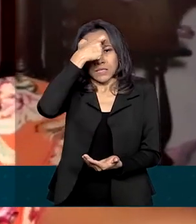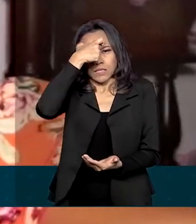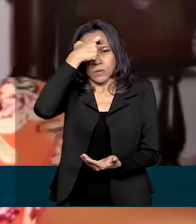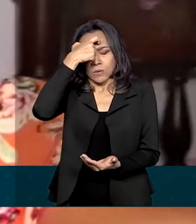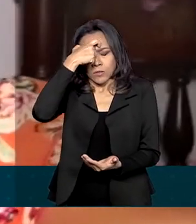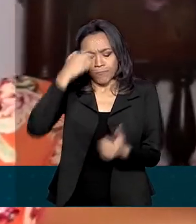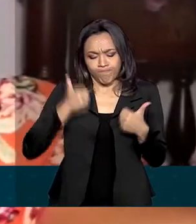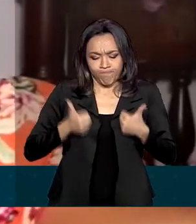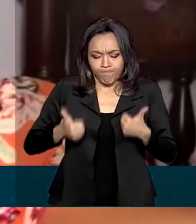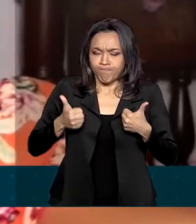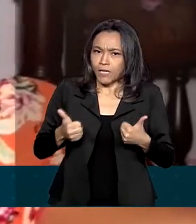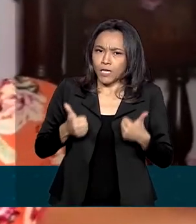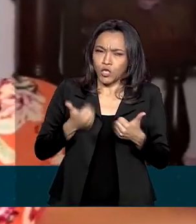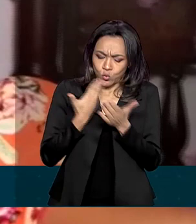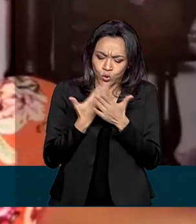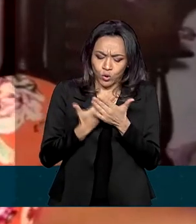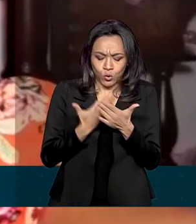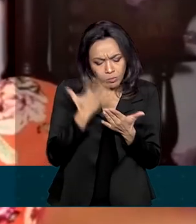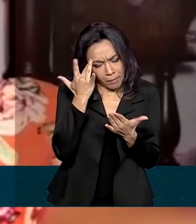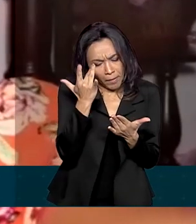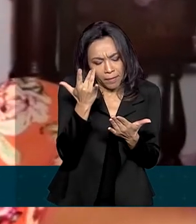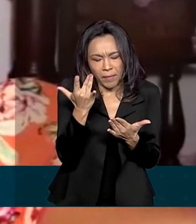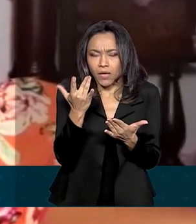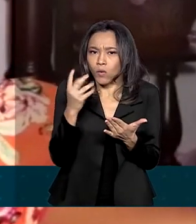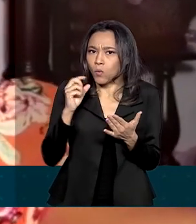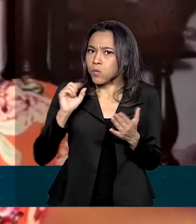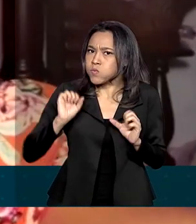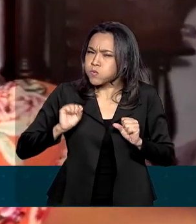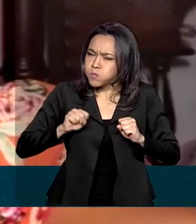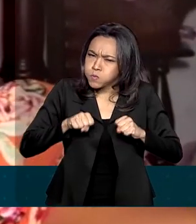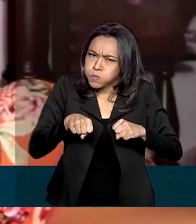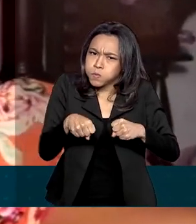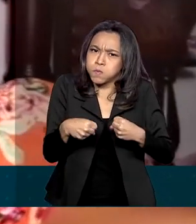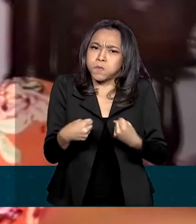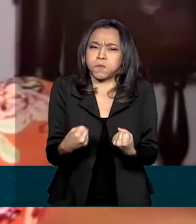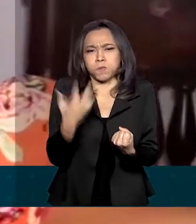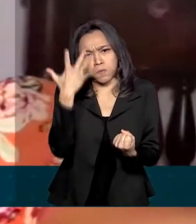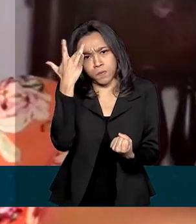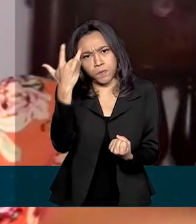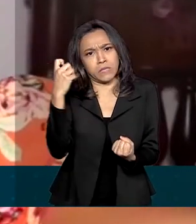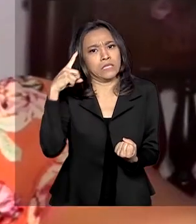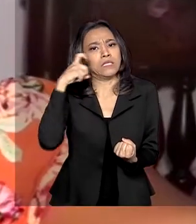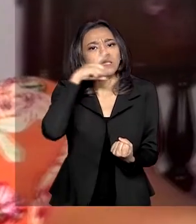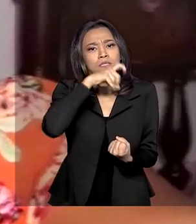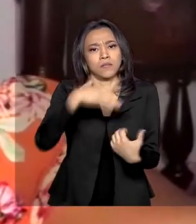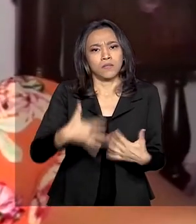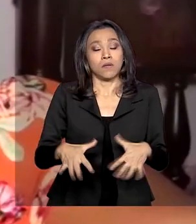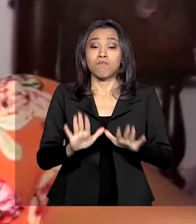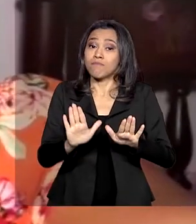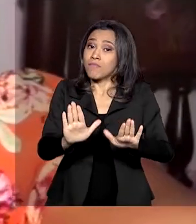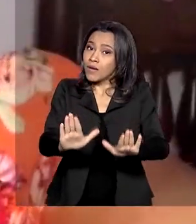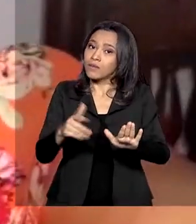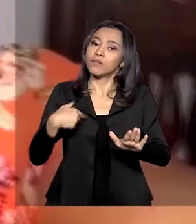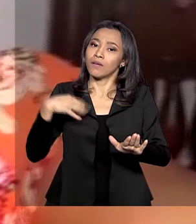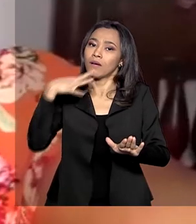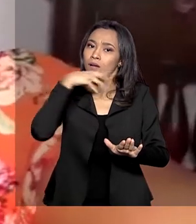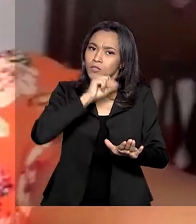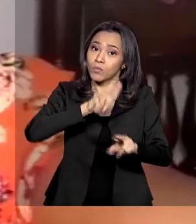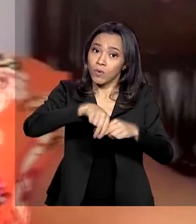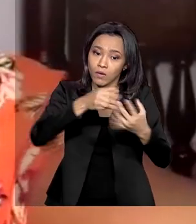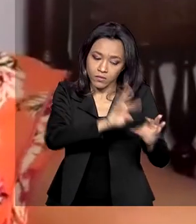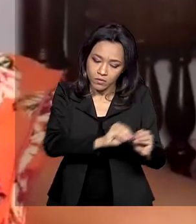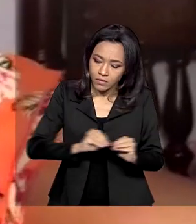e os estudos em dia é uma luta diária. É muito difícil, mas acho que com o